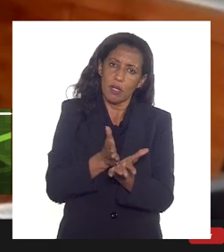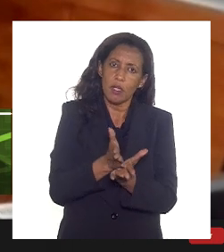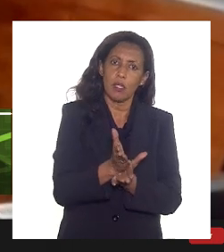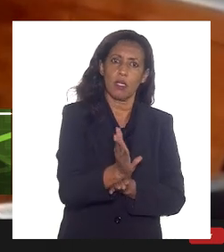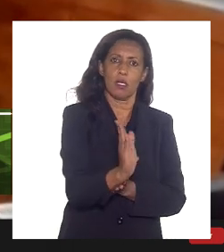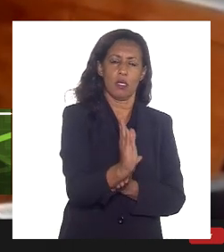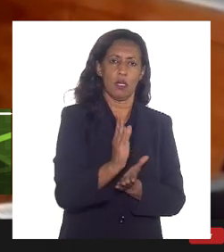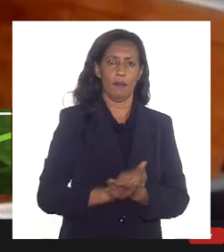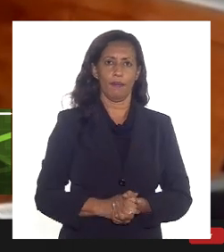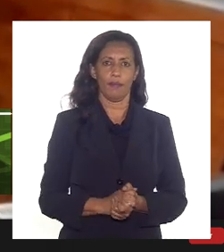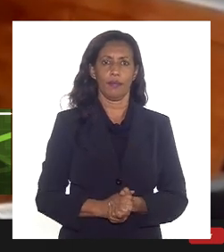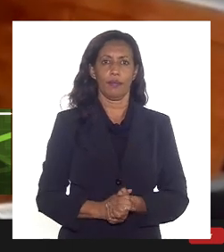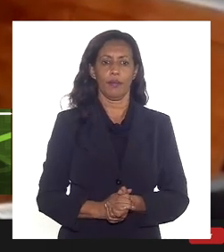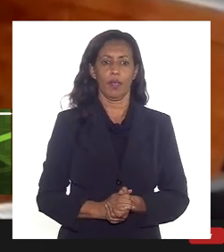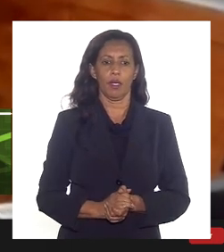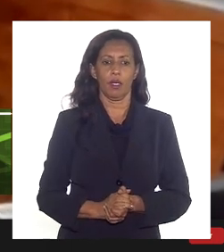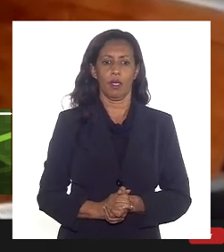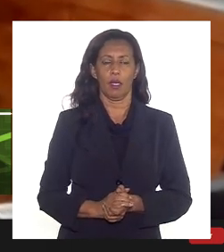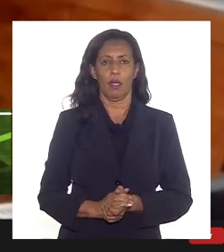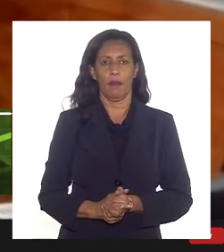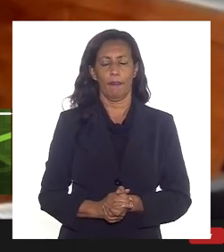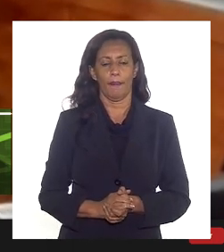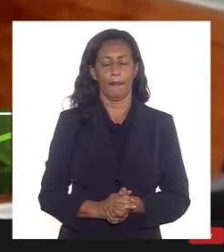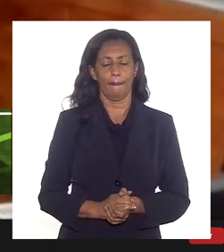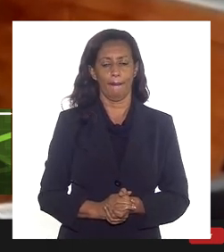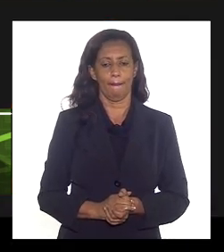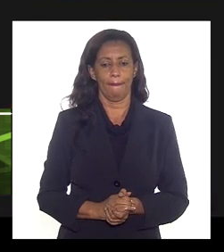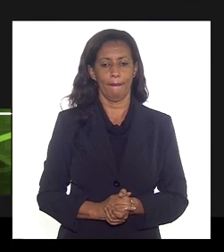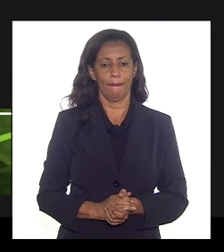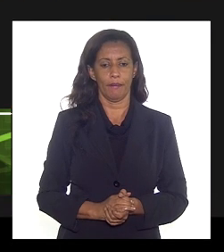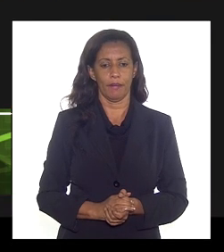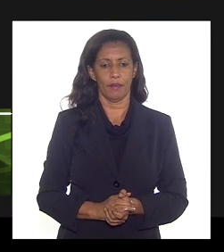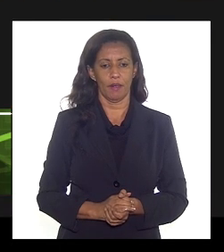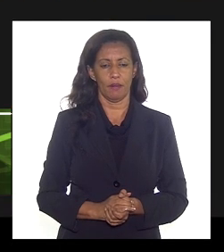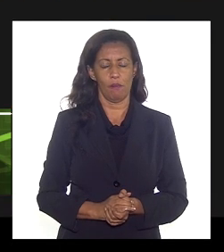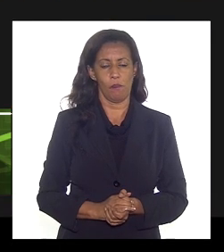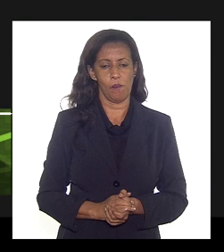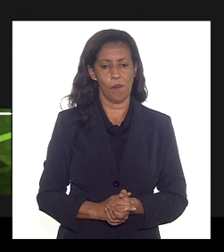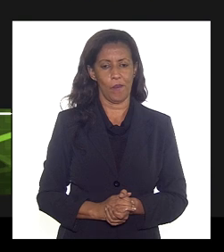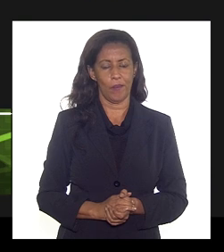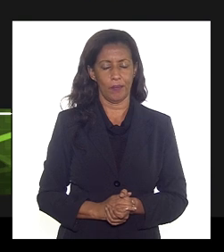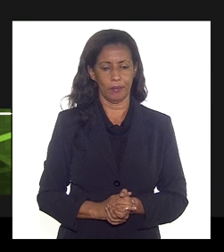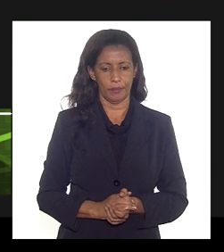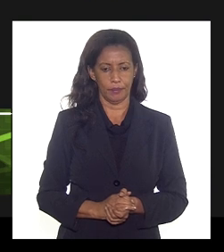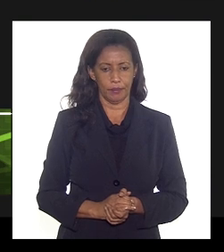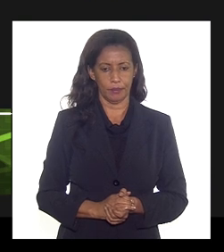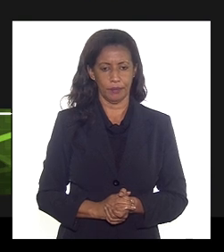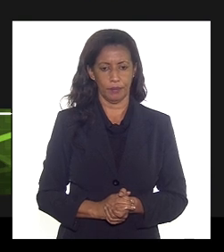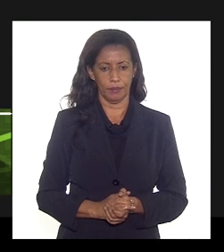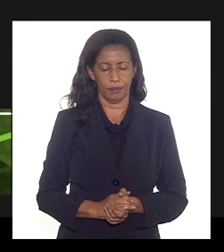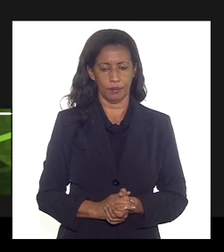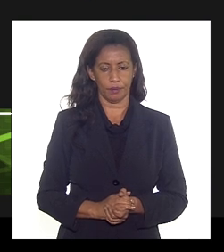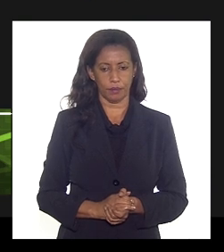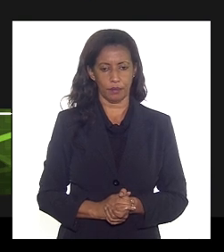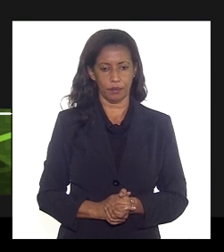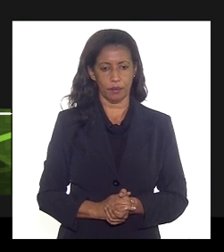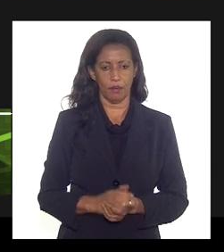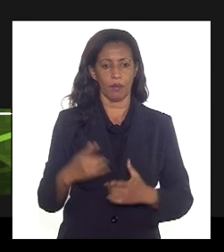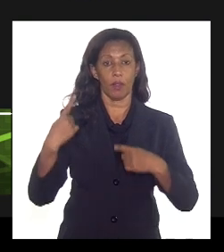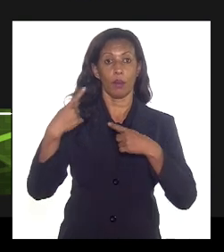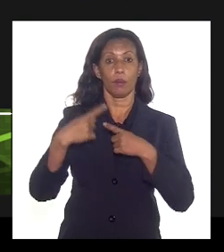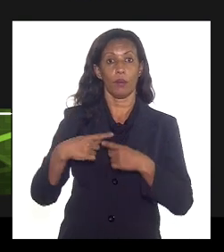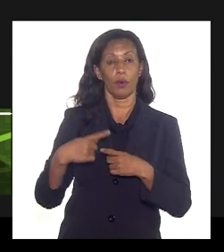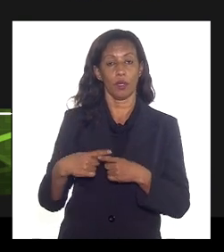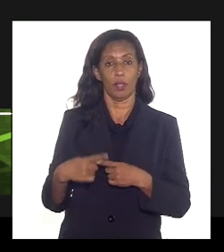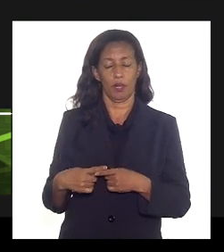Ministério, mas se for demandada, vamos dar as diretrizes. Vamos dar os subsídios. Porque, quanto à